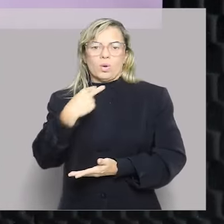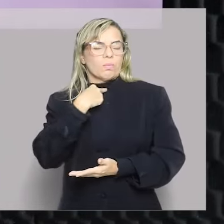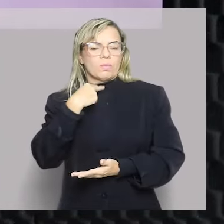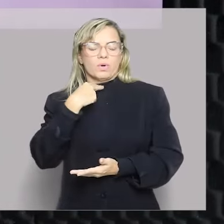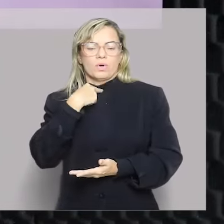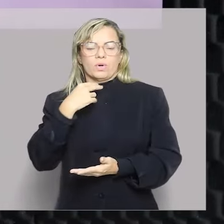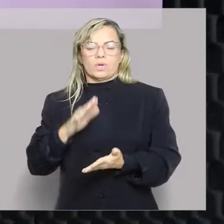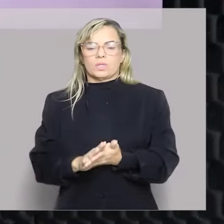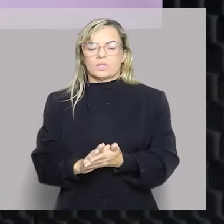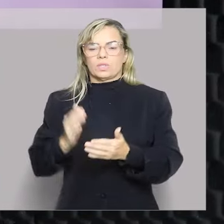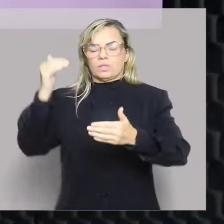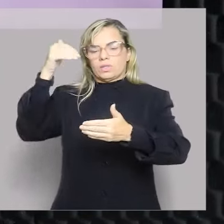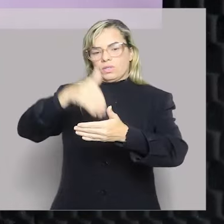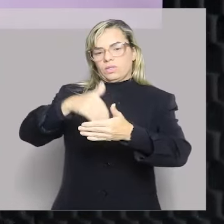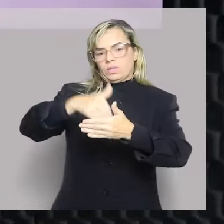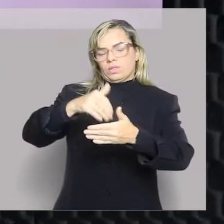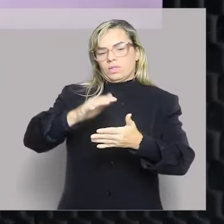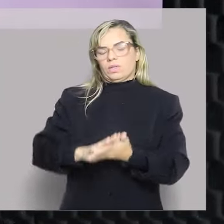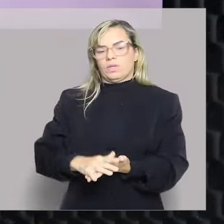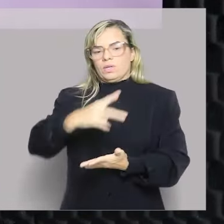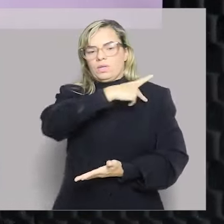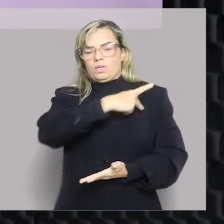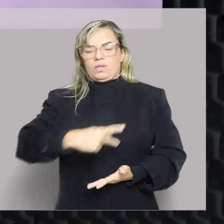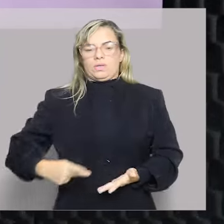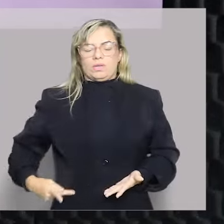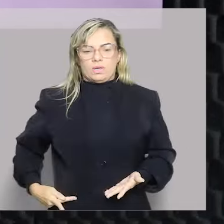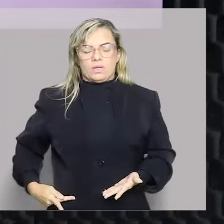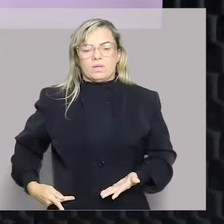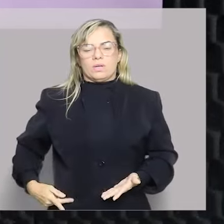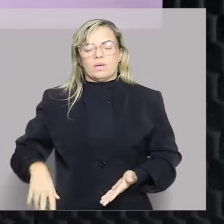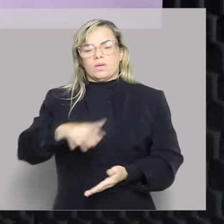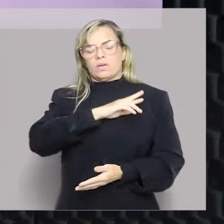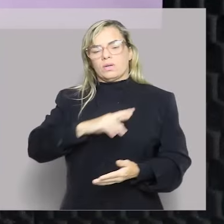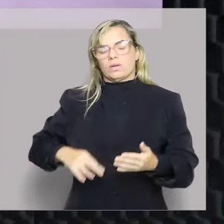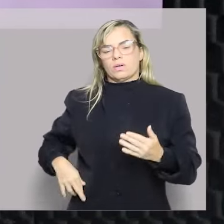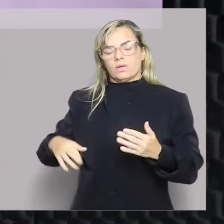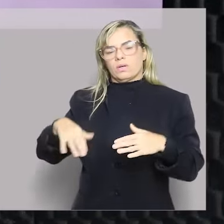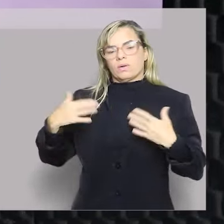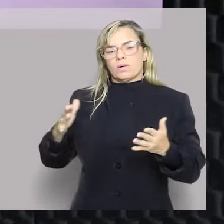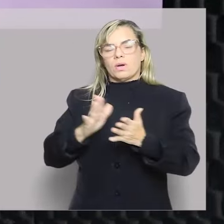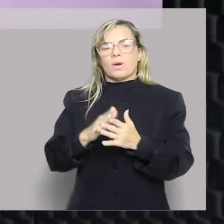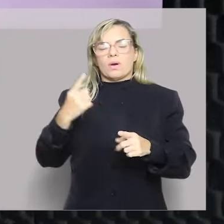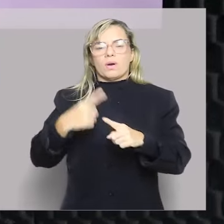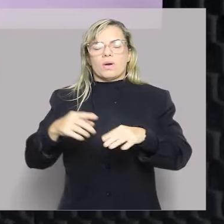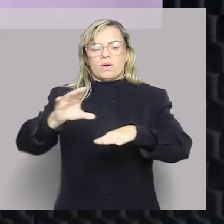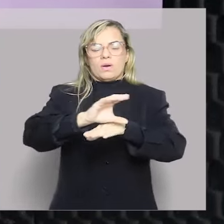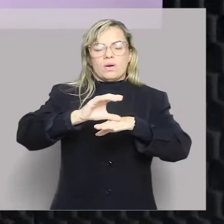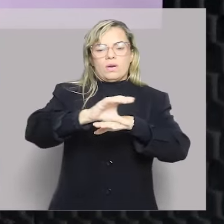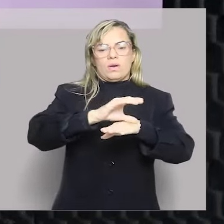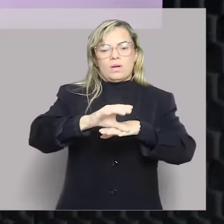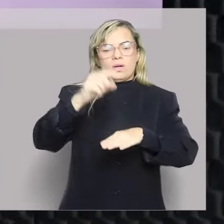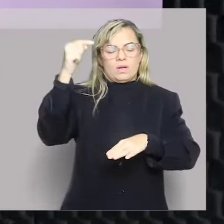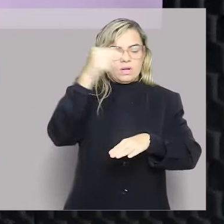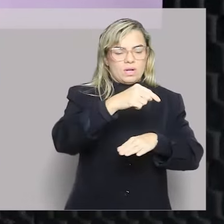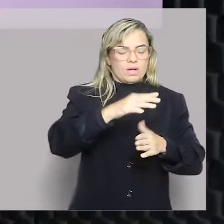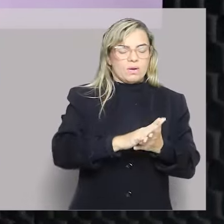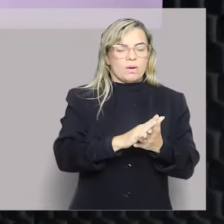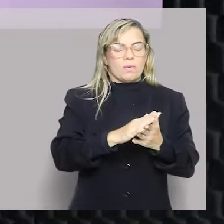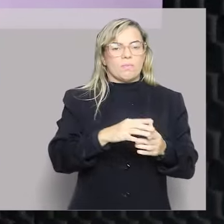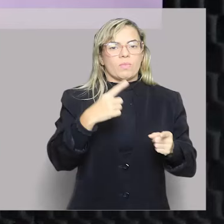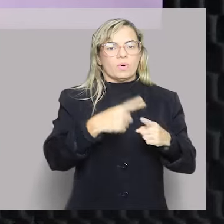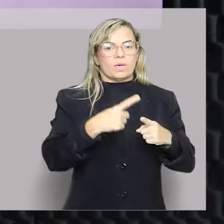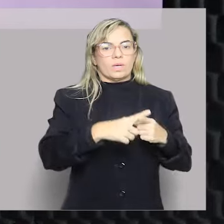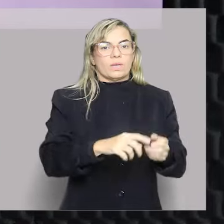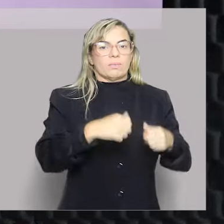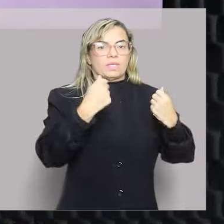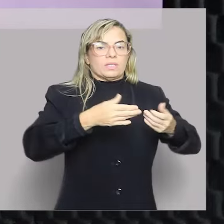república, porque a Constituição diz que o cargo de presidente da república é de brasileiro nato.